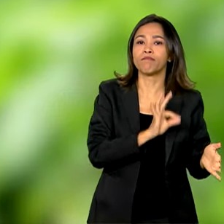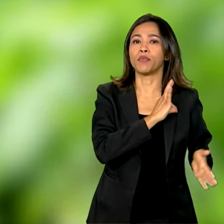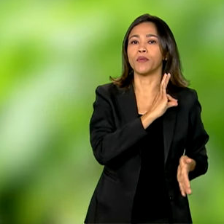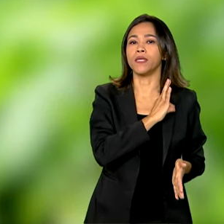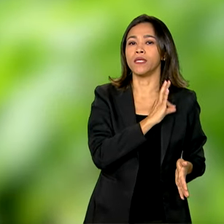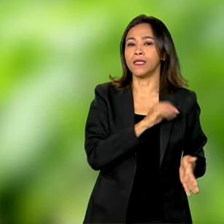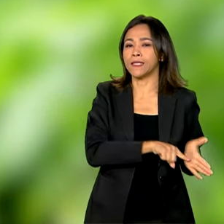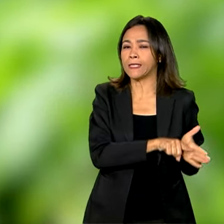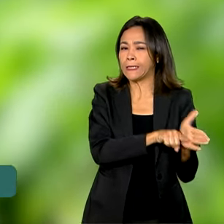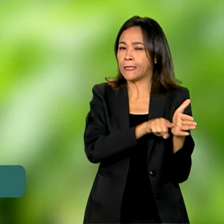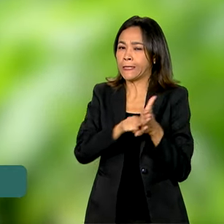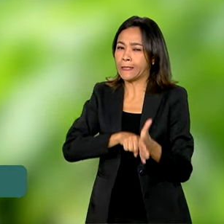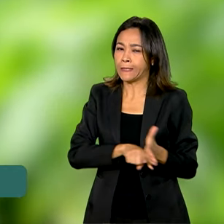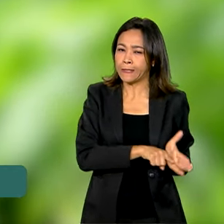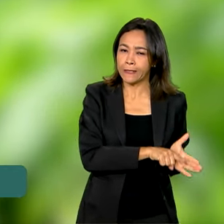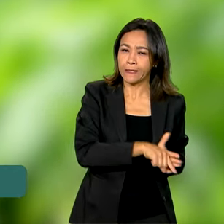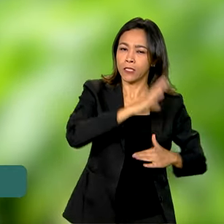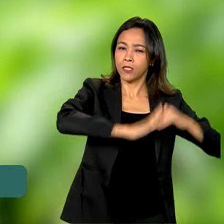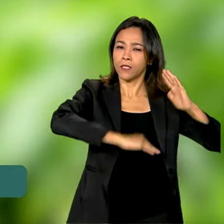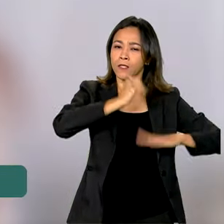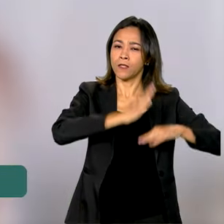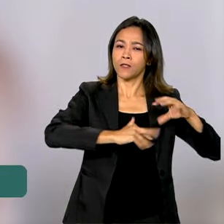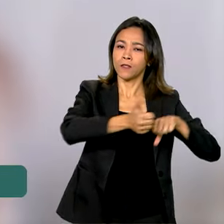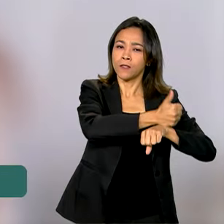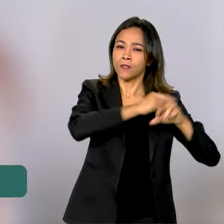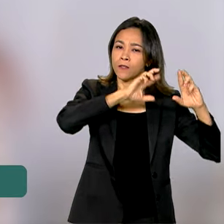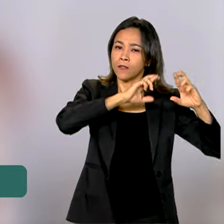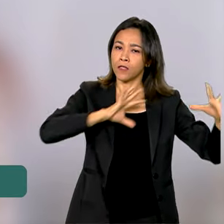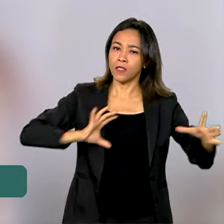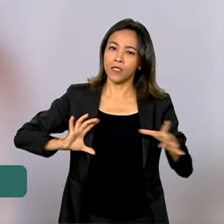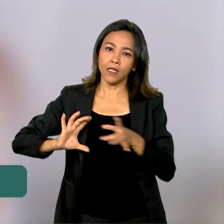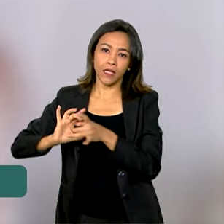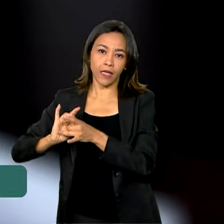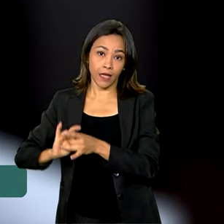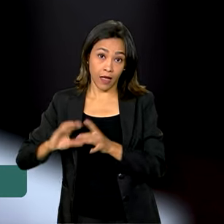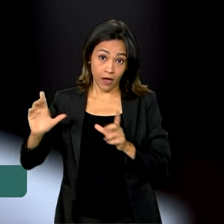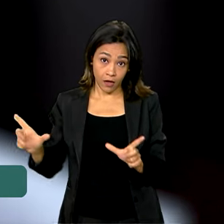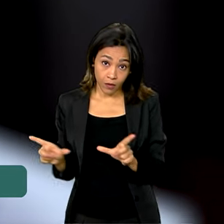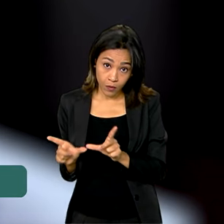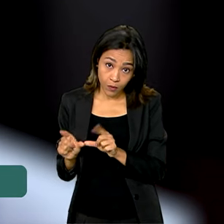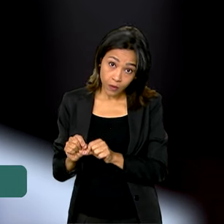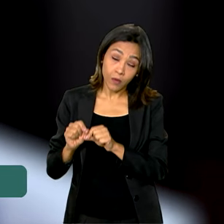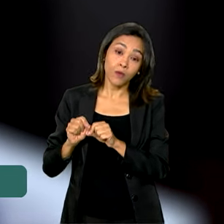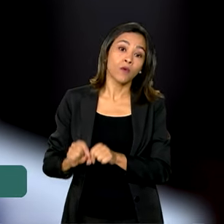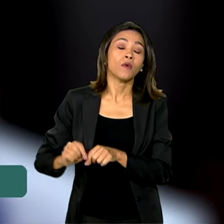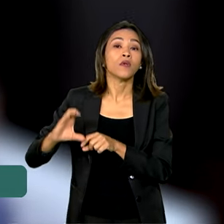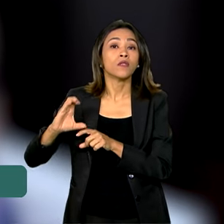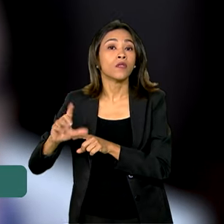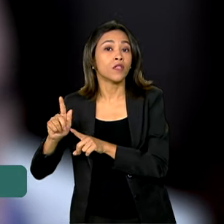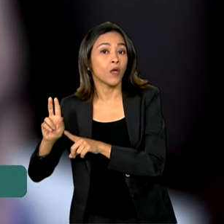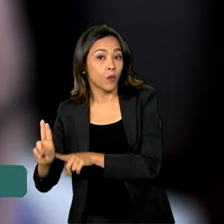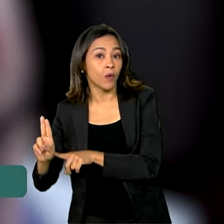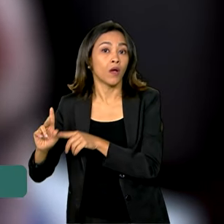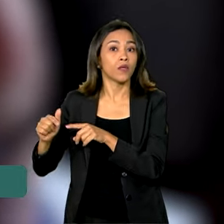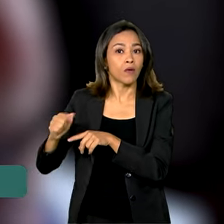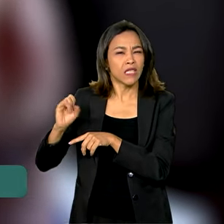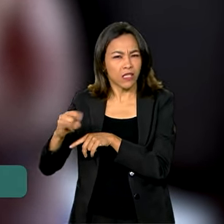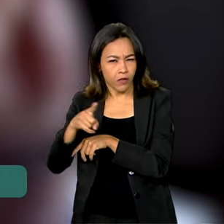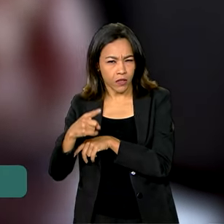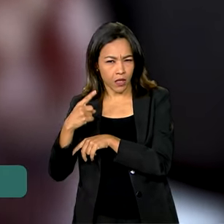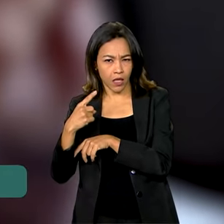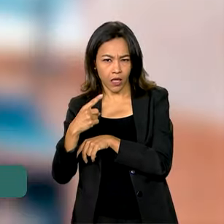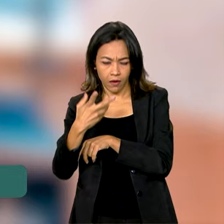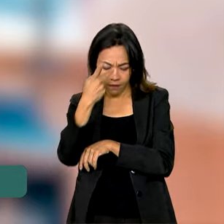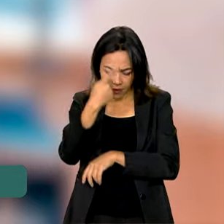Procuradoria Federal Especializada, órgão ligado à Advocacia Geral da União. Mas se por acaso você receber uma visita